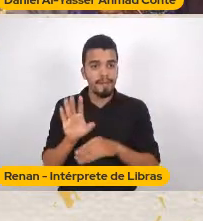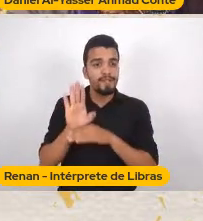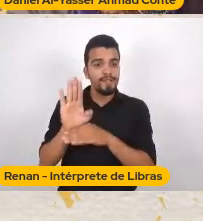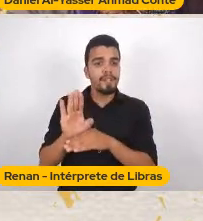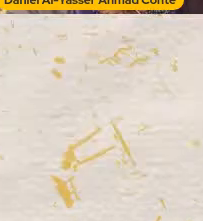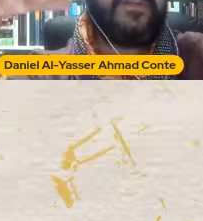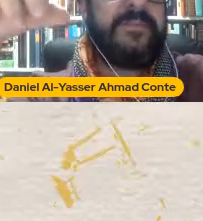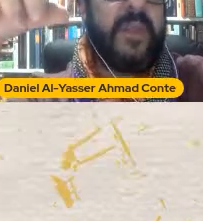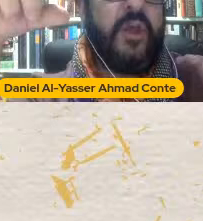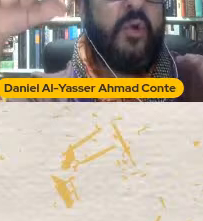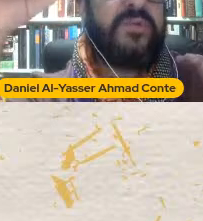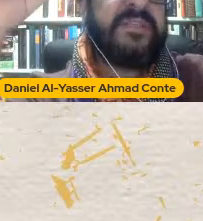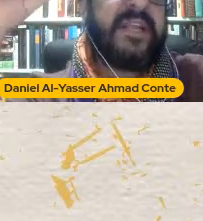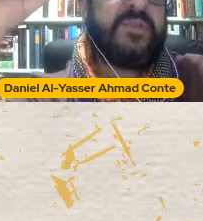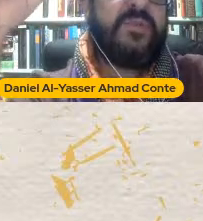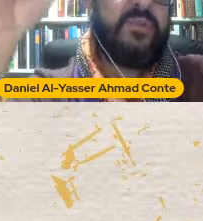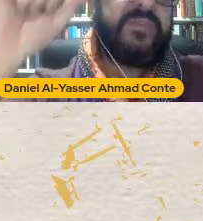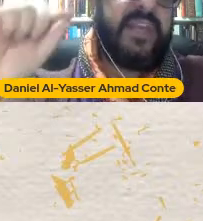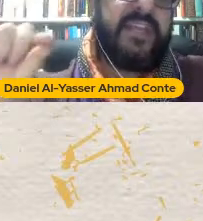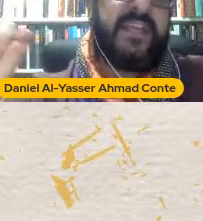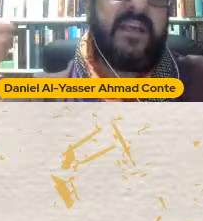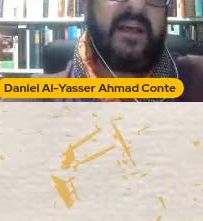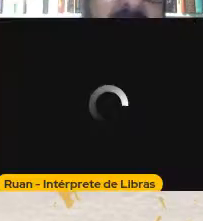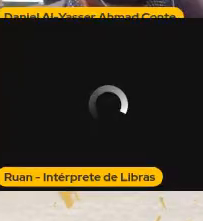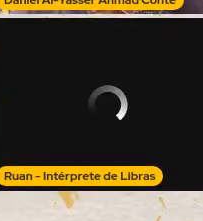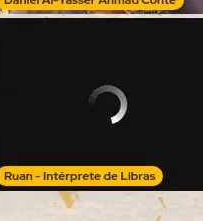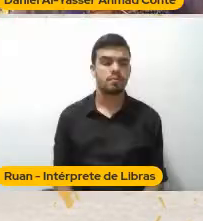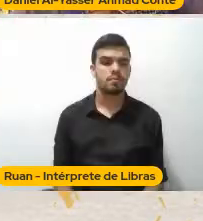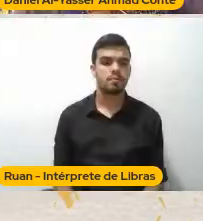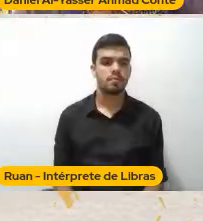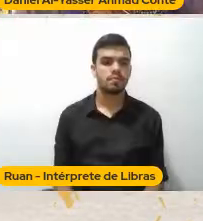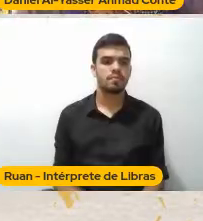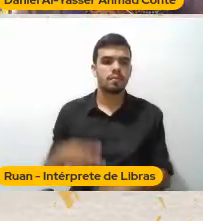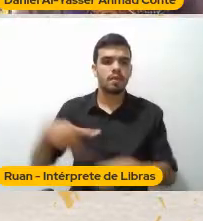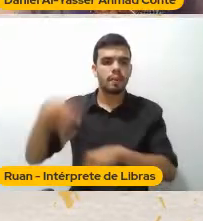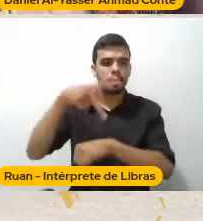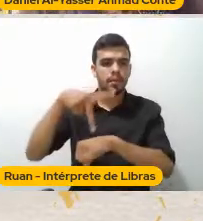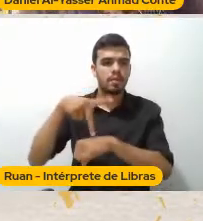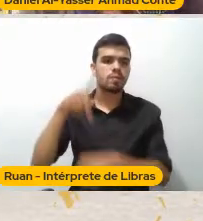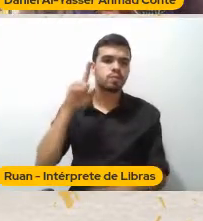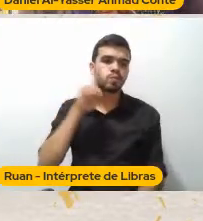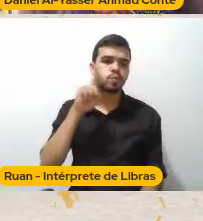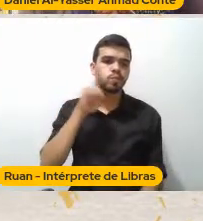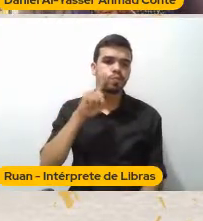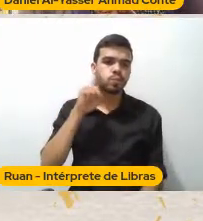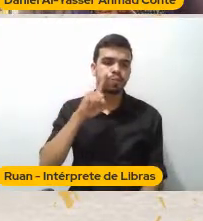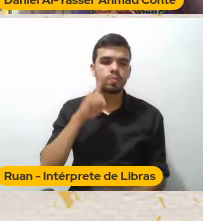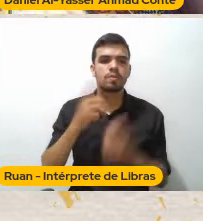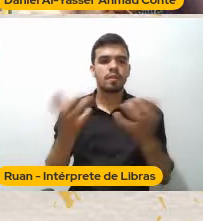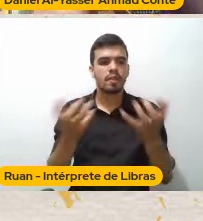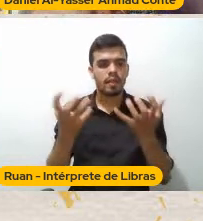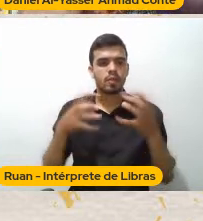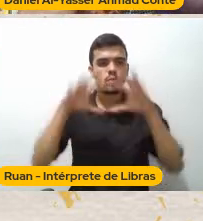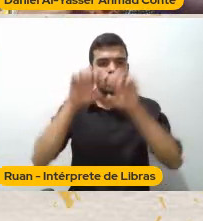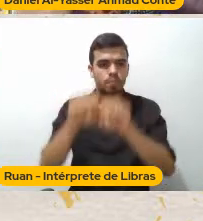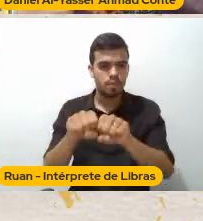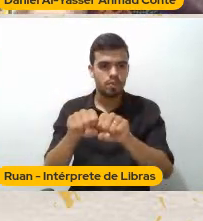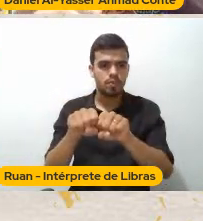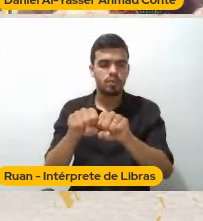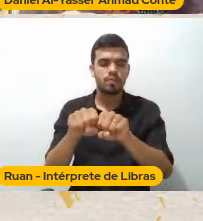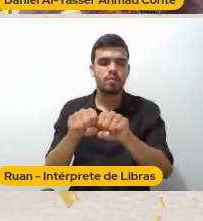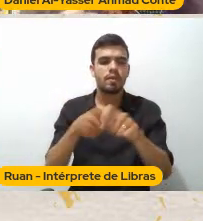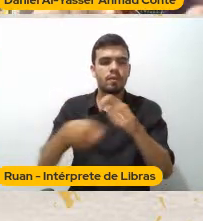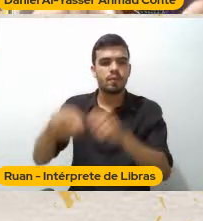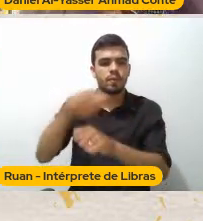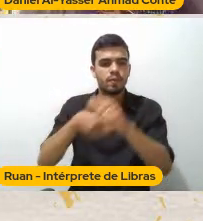Por uma razão Muito simples Os Estados Unidos Queriam Além do domínio econômico O domínio cultural E conseguiu